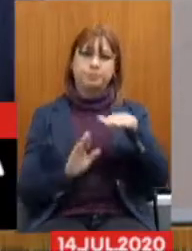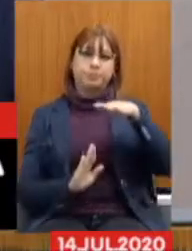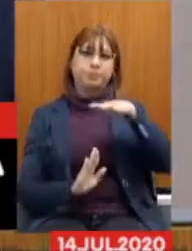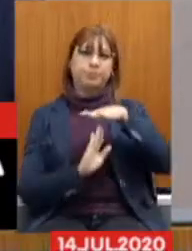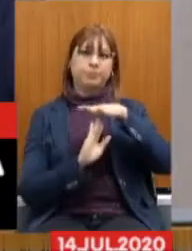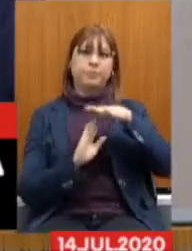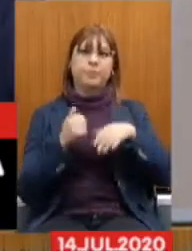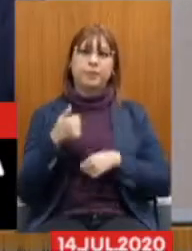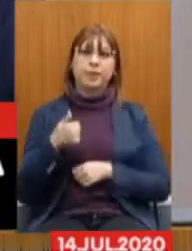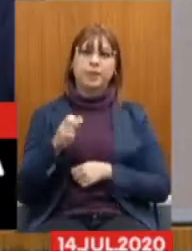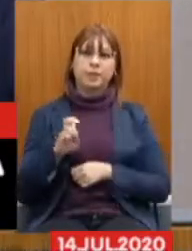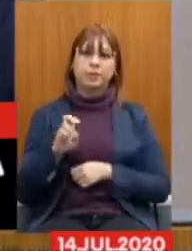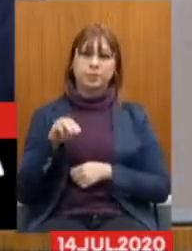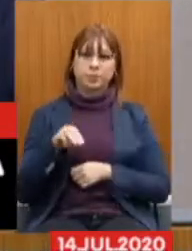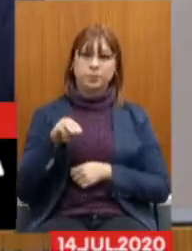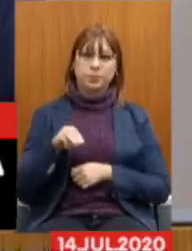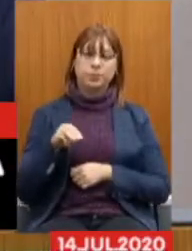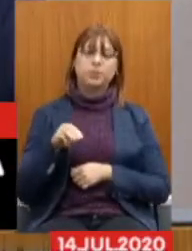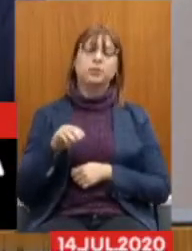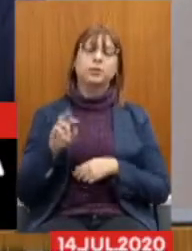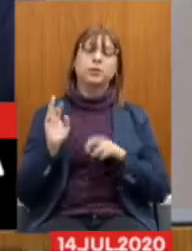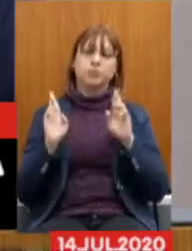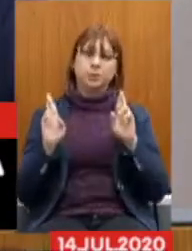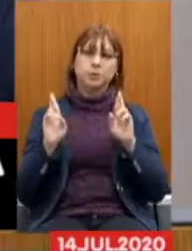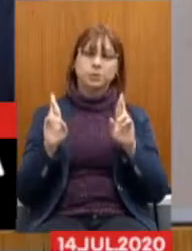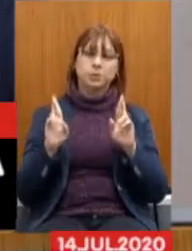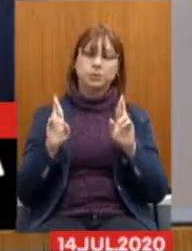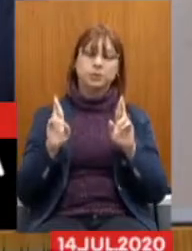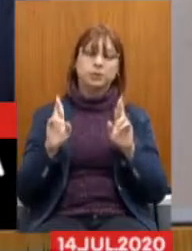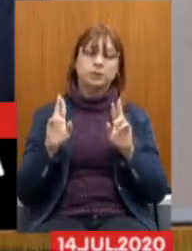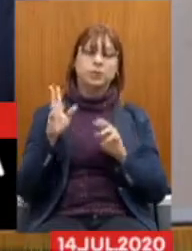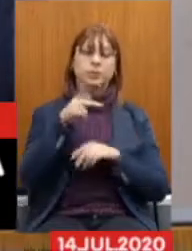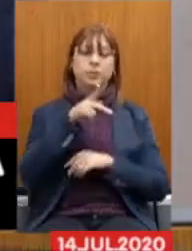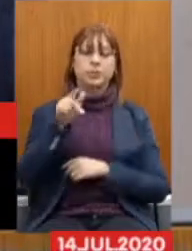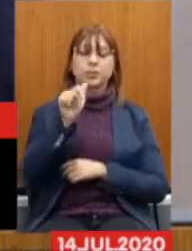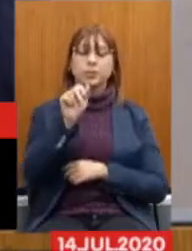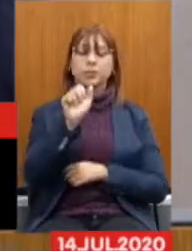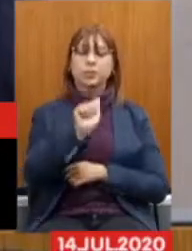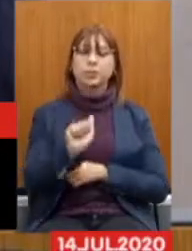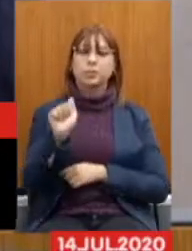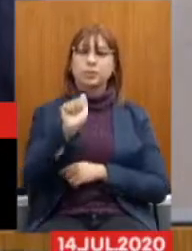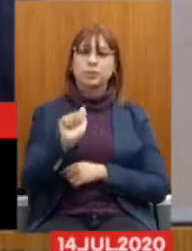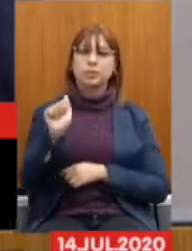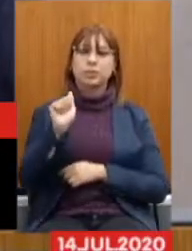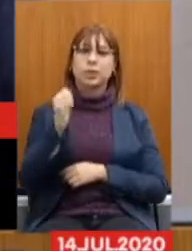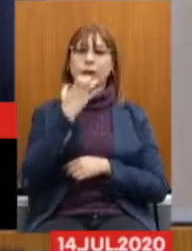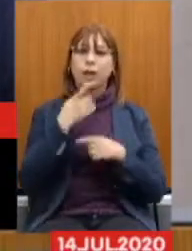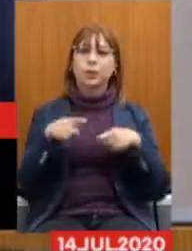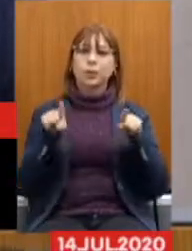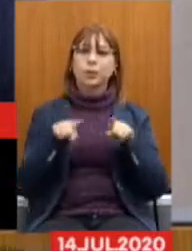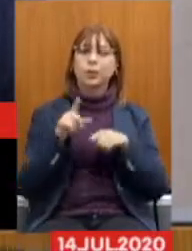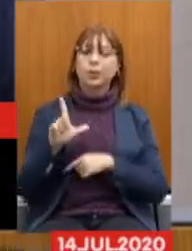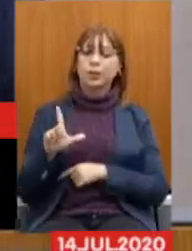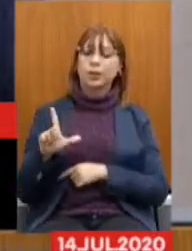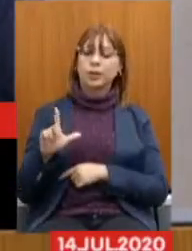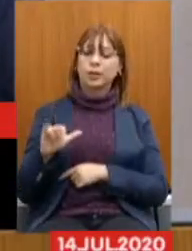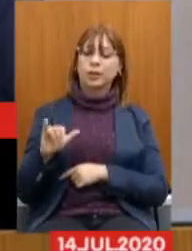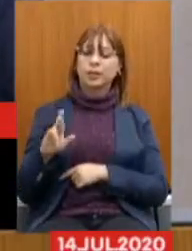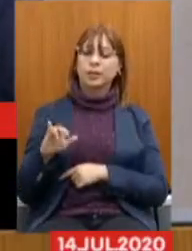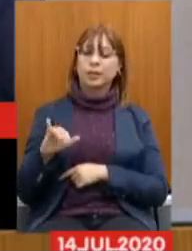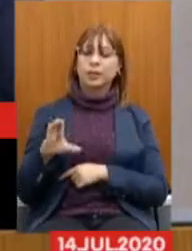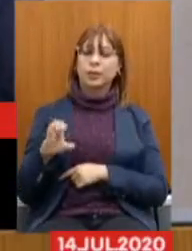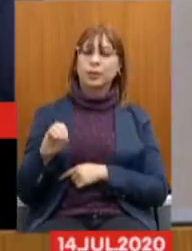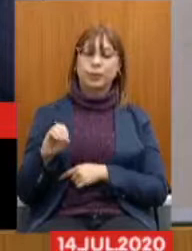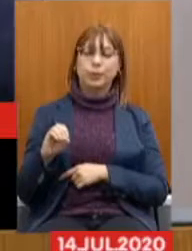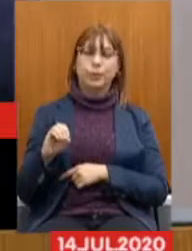ele é presidente da Associação de Músicos e Cantores Líricos de Minas Gerais. E aí eu quero lembrar o Leandro que há uns